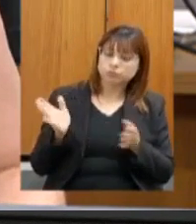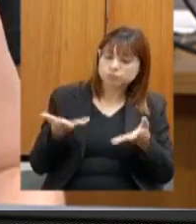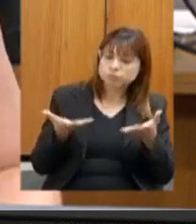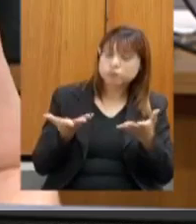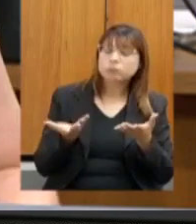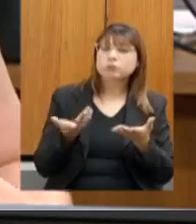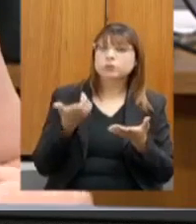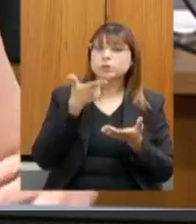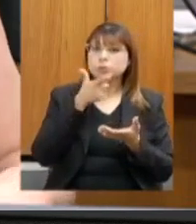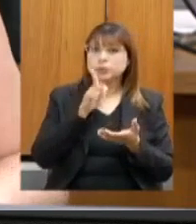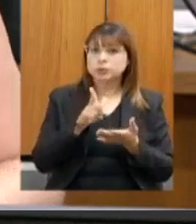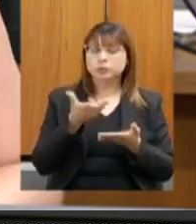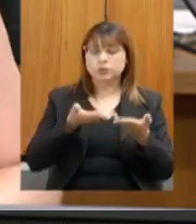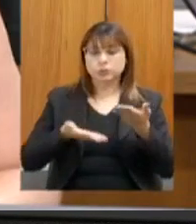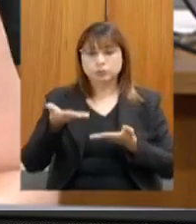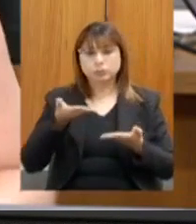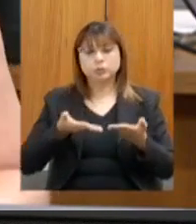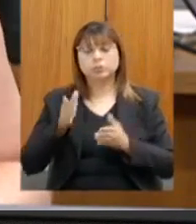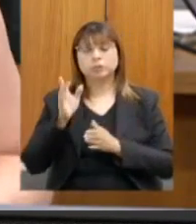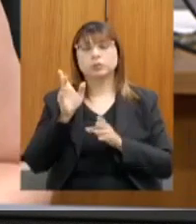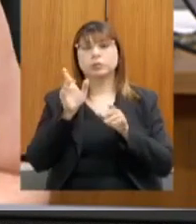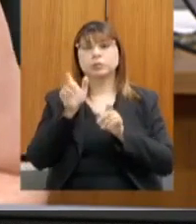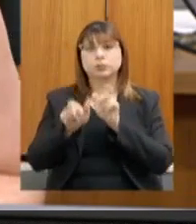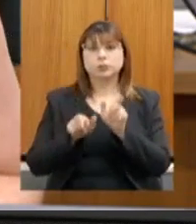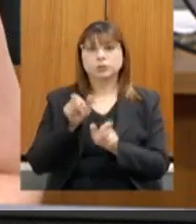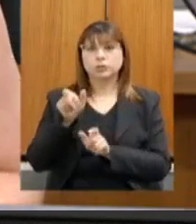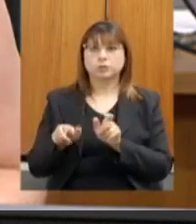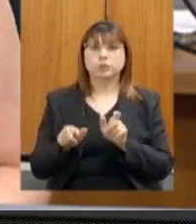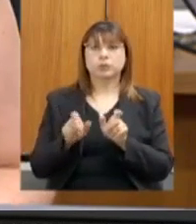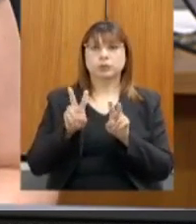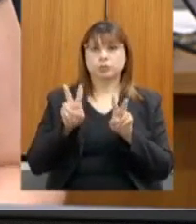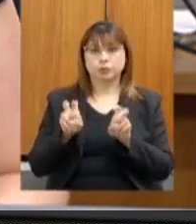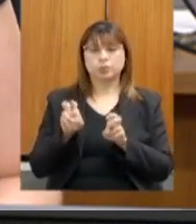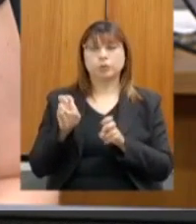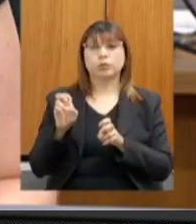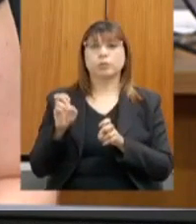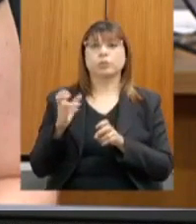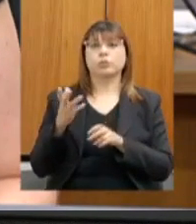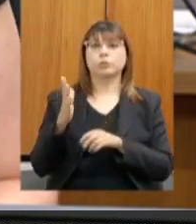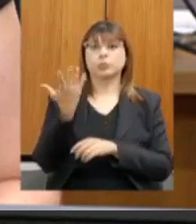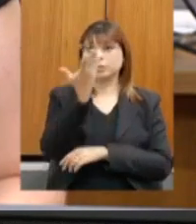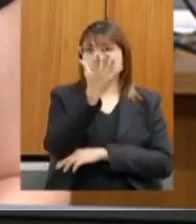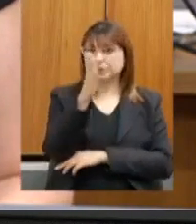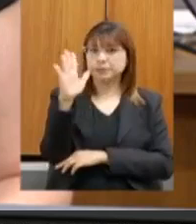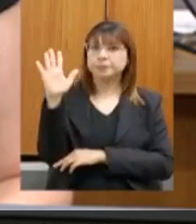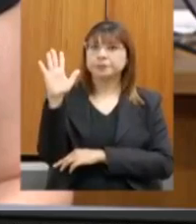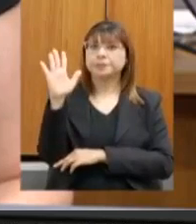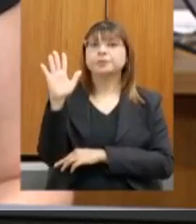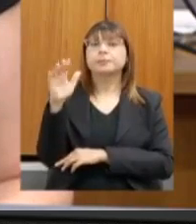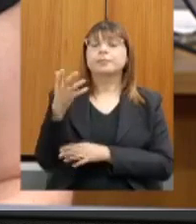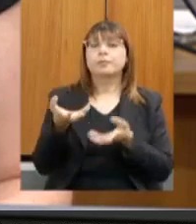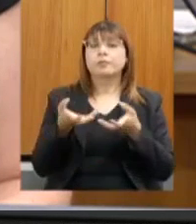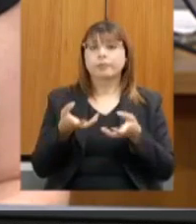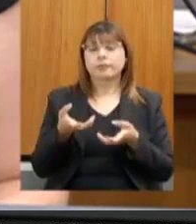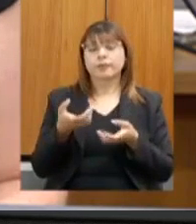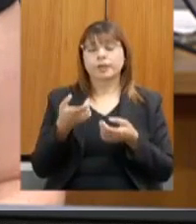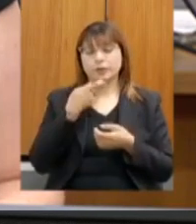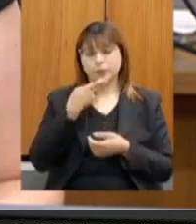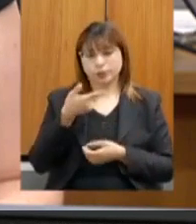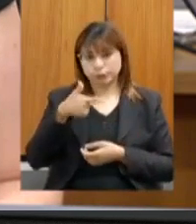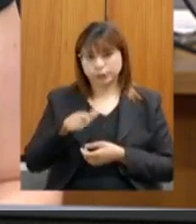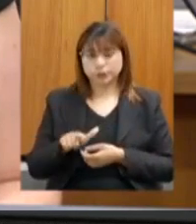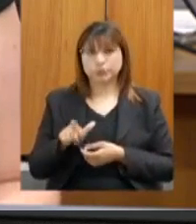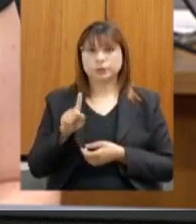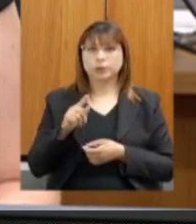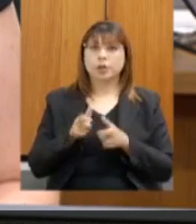cidadãos sempre com respeito às questões ambientais. Então, alguns dados aqui que eu gostaria de reforçar,